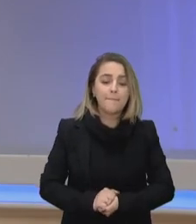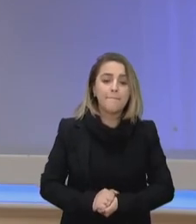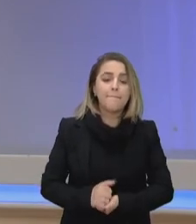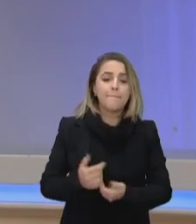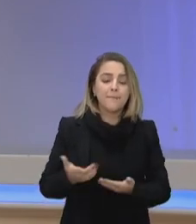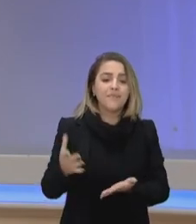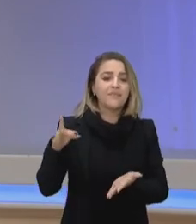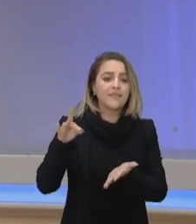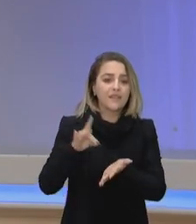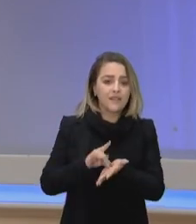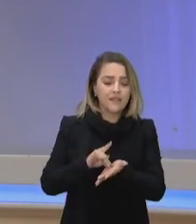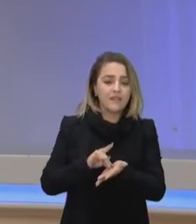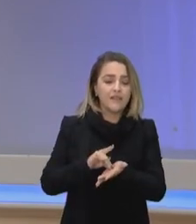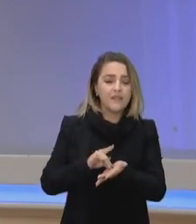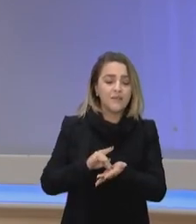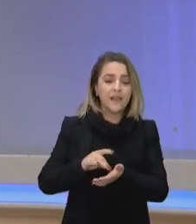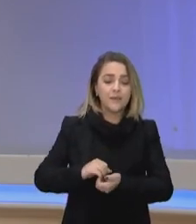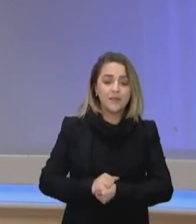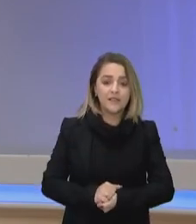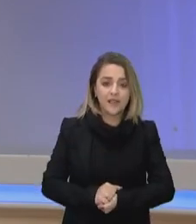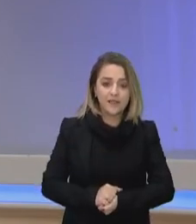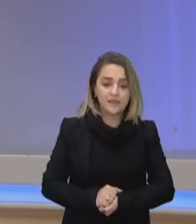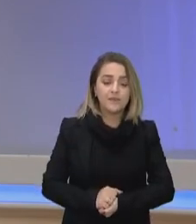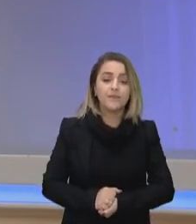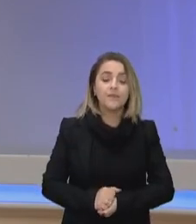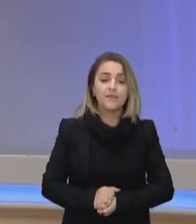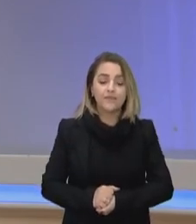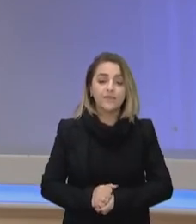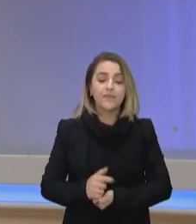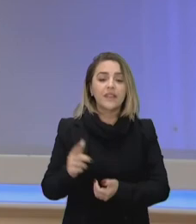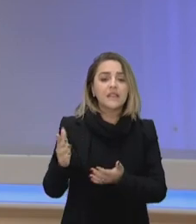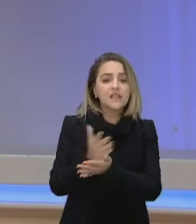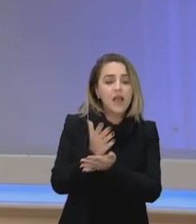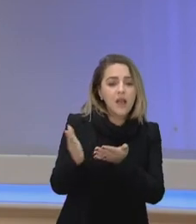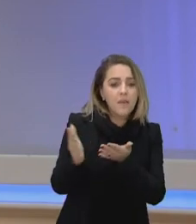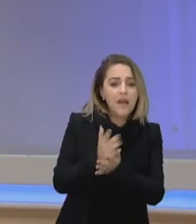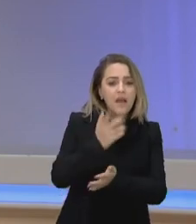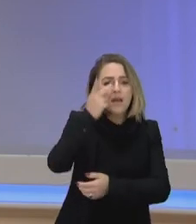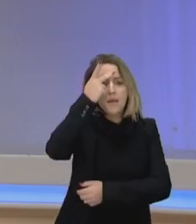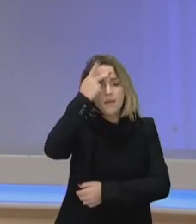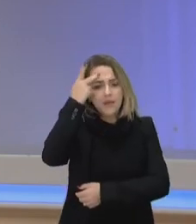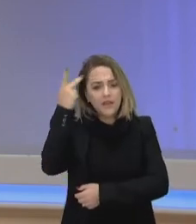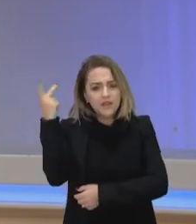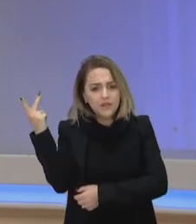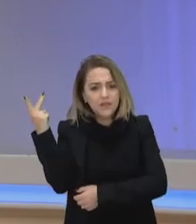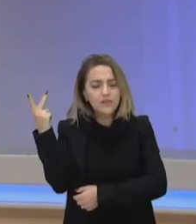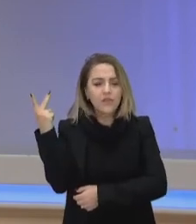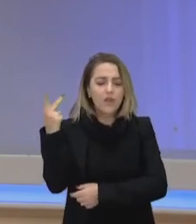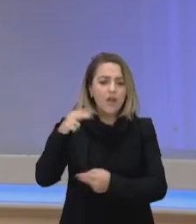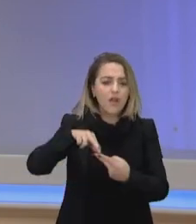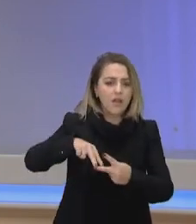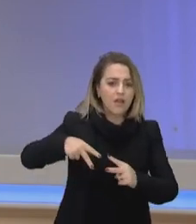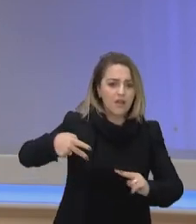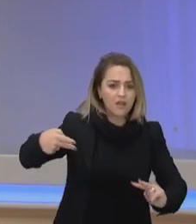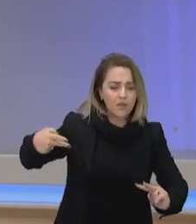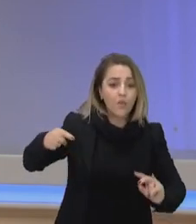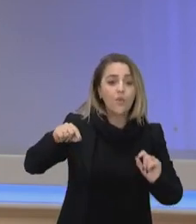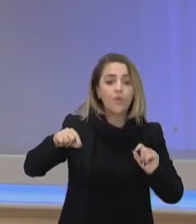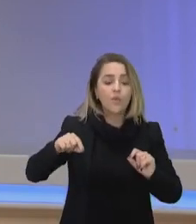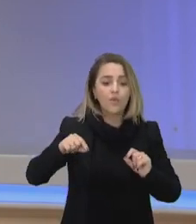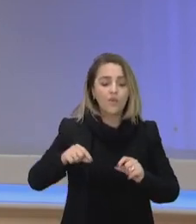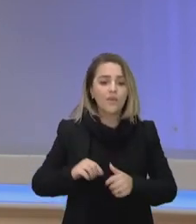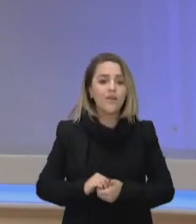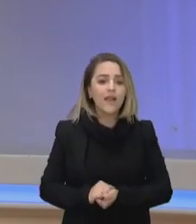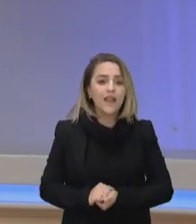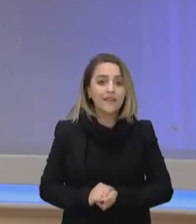realidade, né? que separa as pessoas do ponto de vista genético, a raça é um